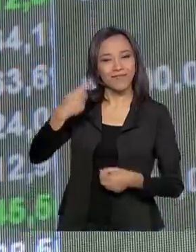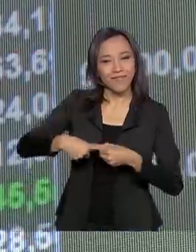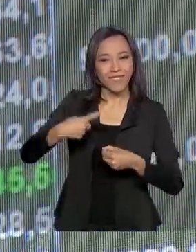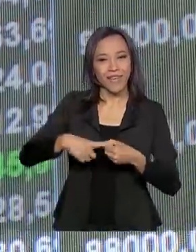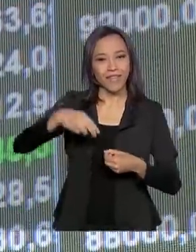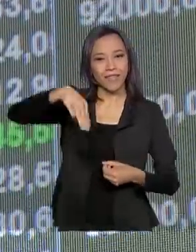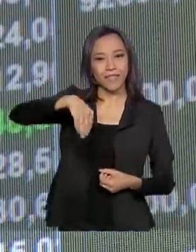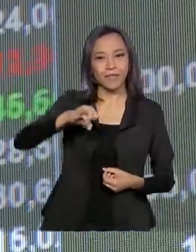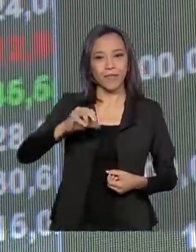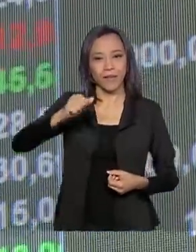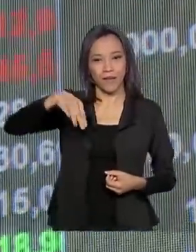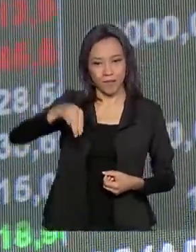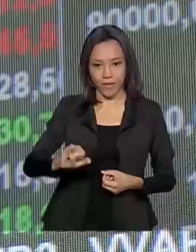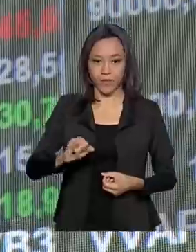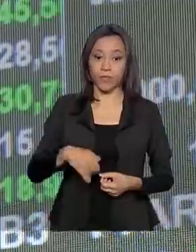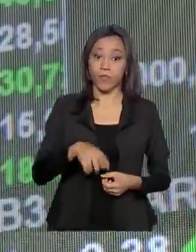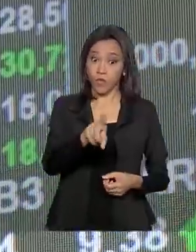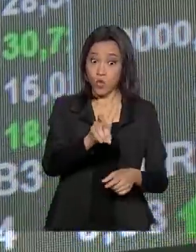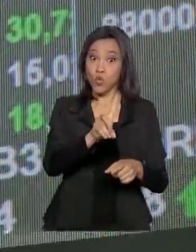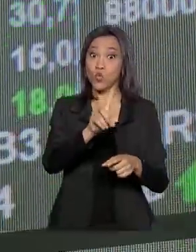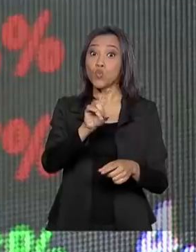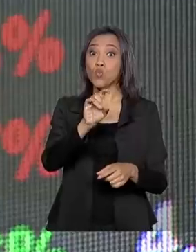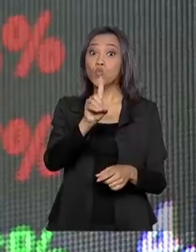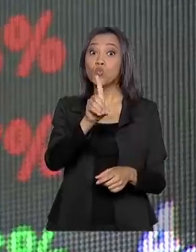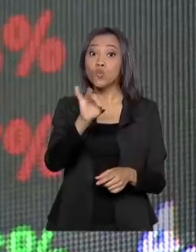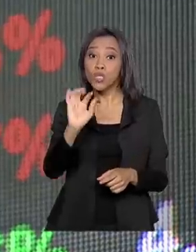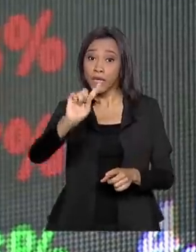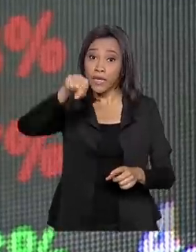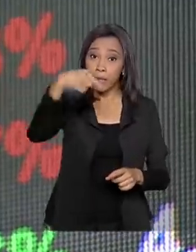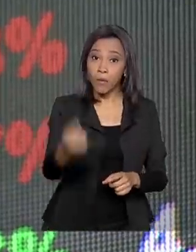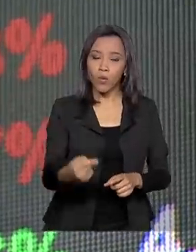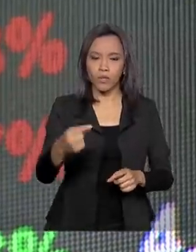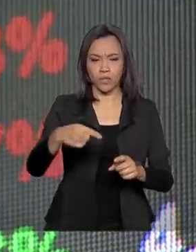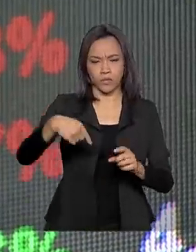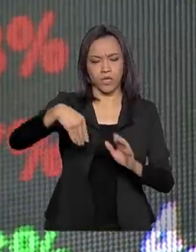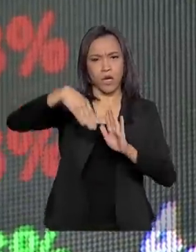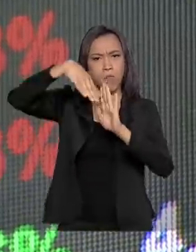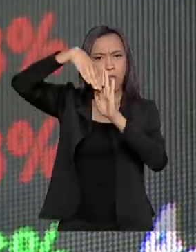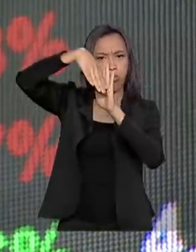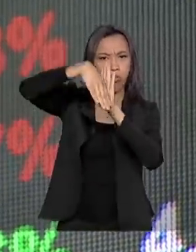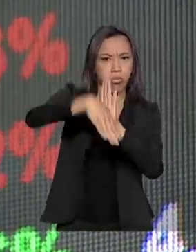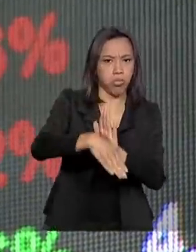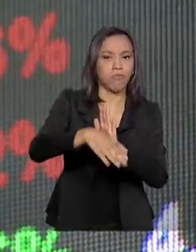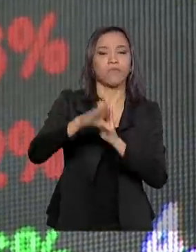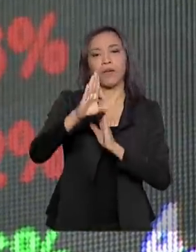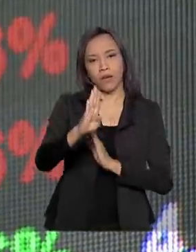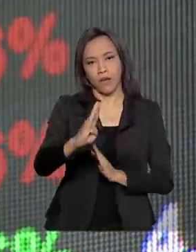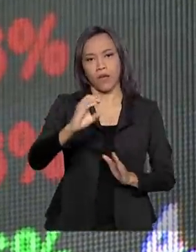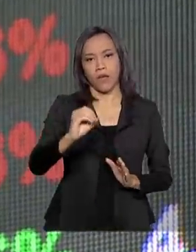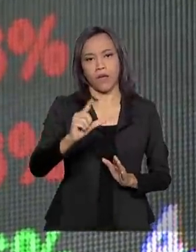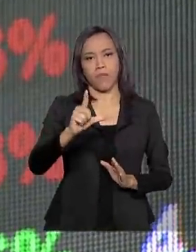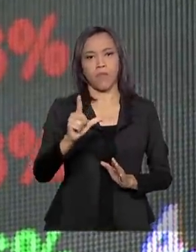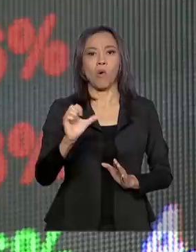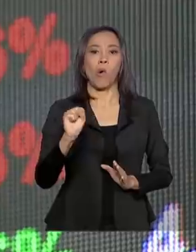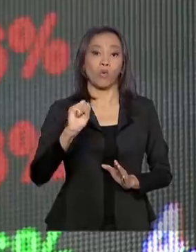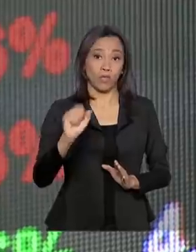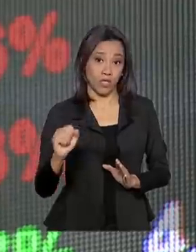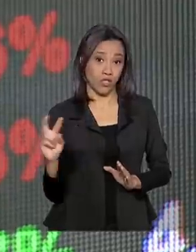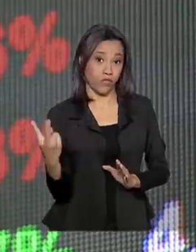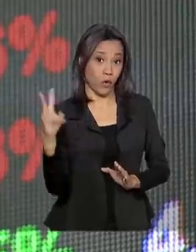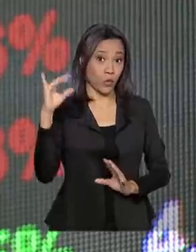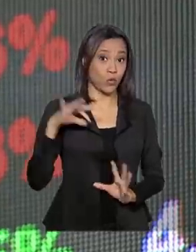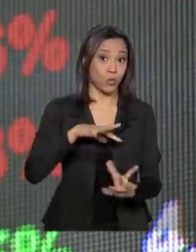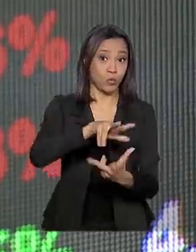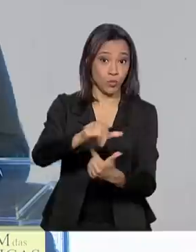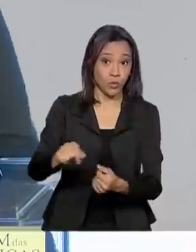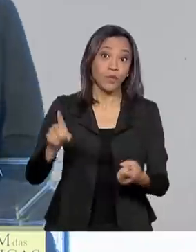Um dia depois da queda histórica das principais bolsas de valores do mundo, causada pela crise do petróleo envolvendo Rússia e